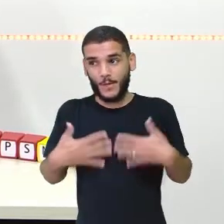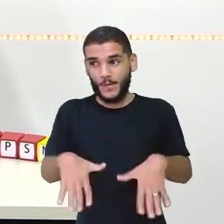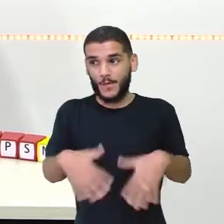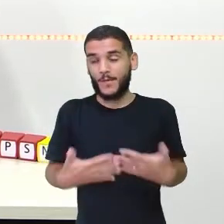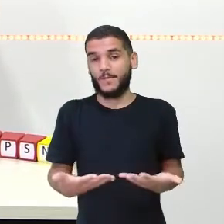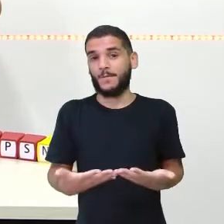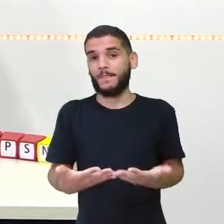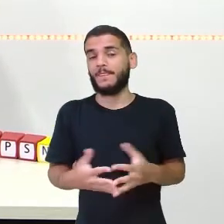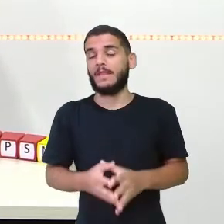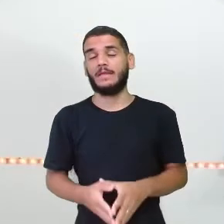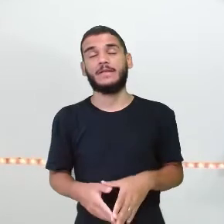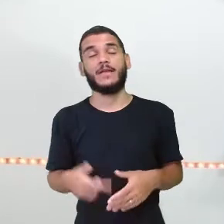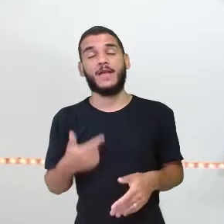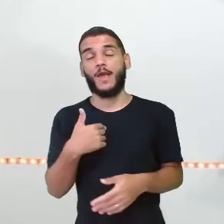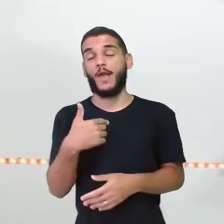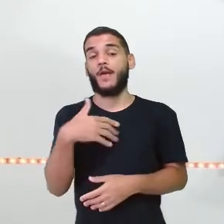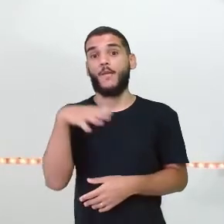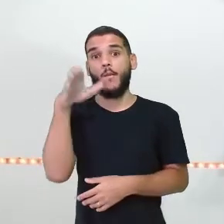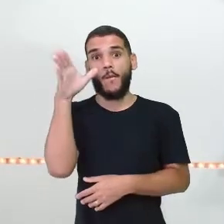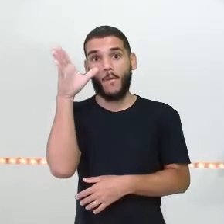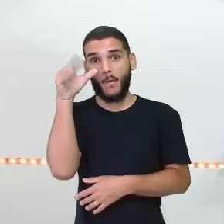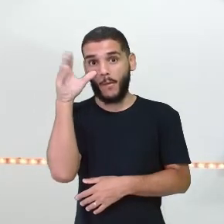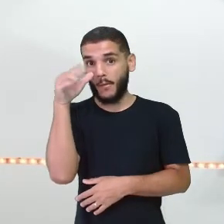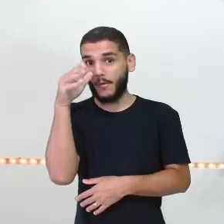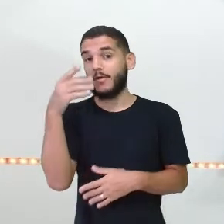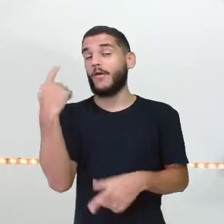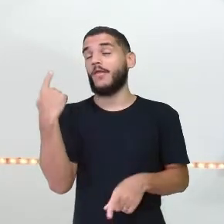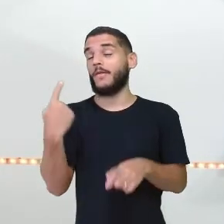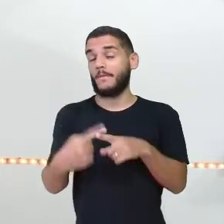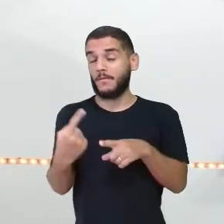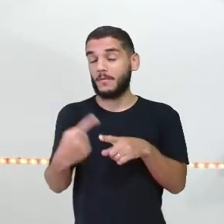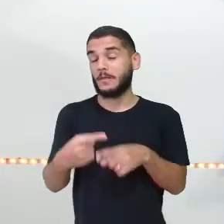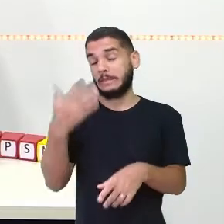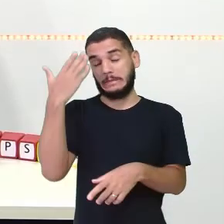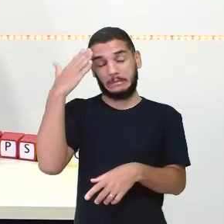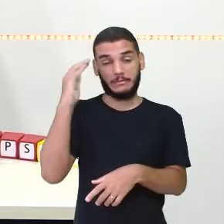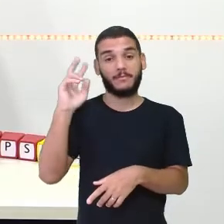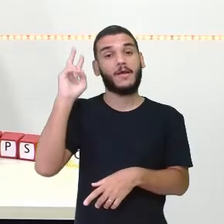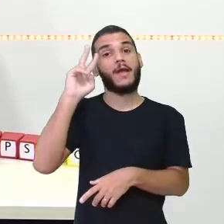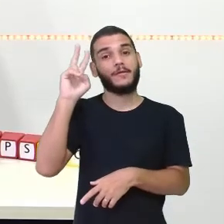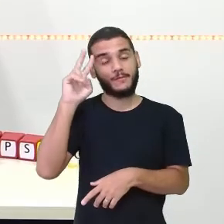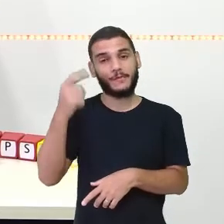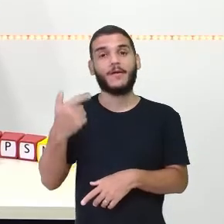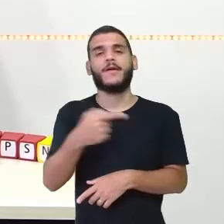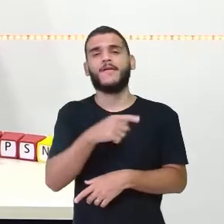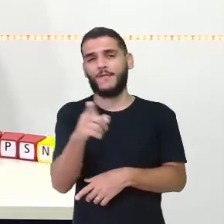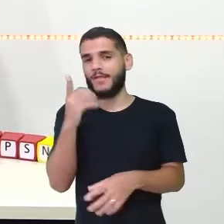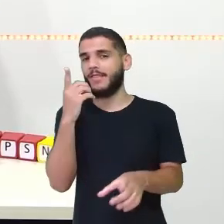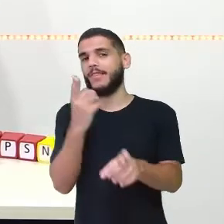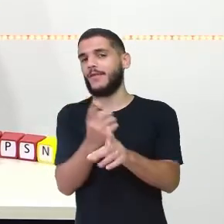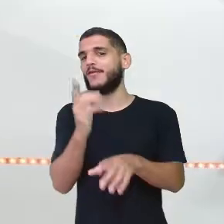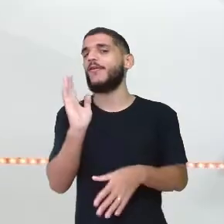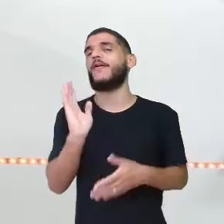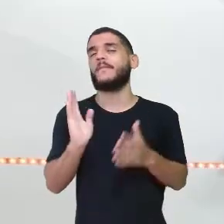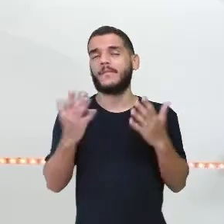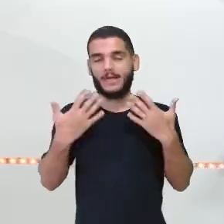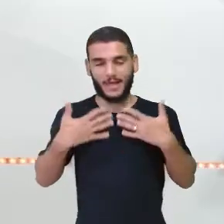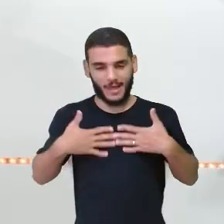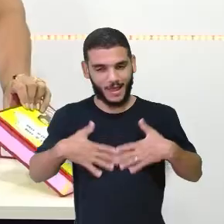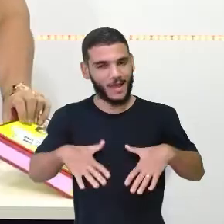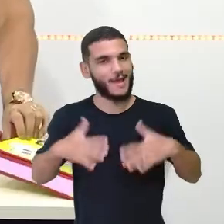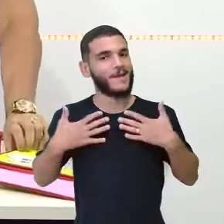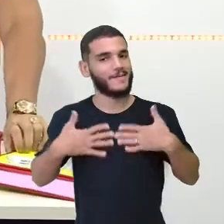curiosa para saber qual é. Fica bem atento aí, que daqui a pouco vocês descobrem, não é isso, professora Josi? Isso.